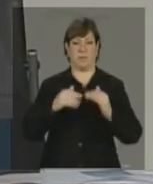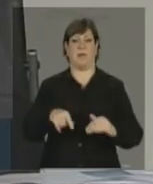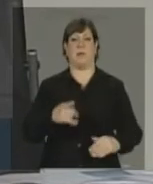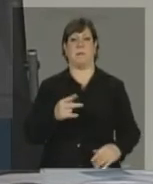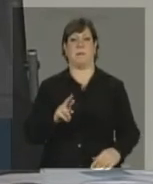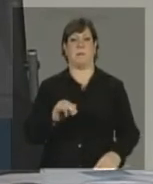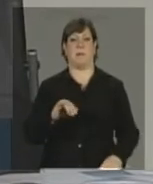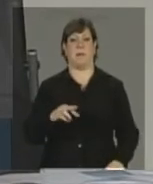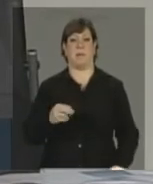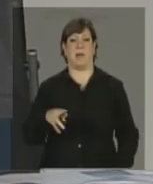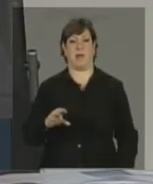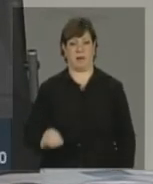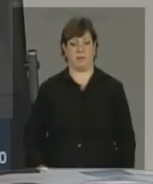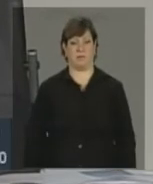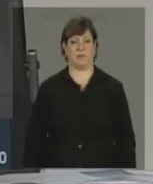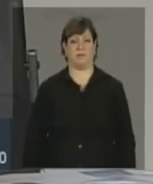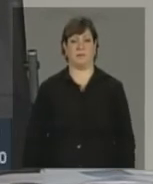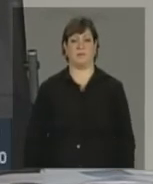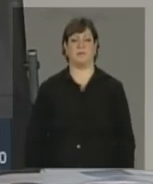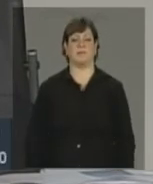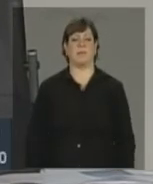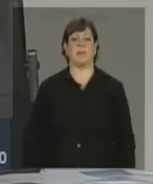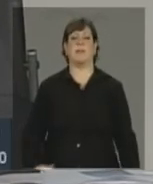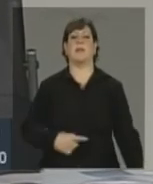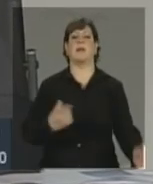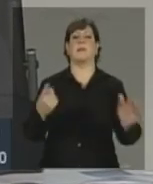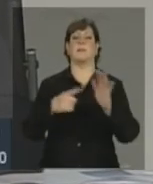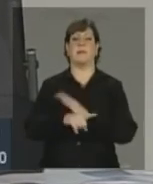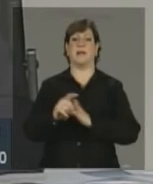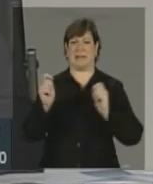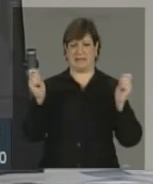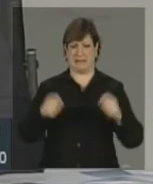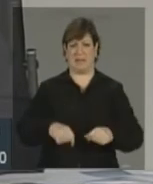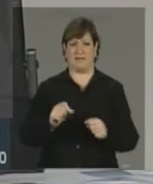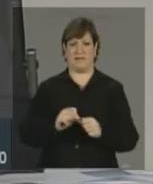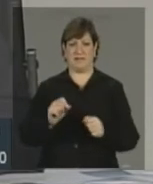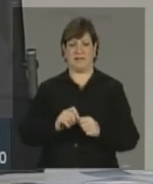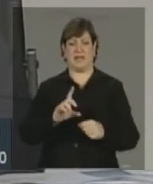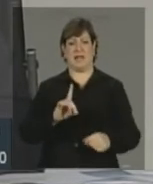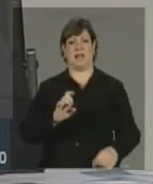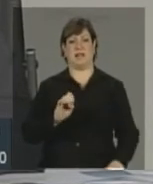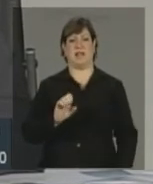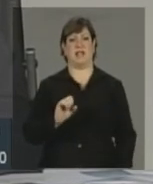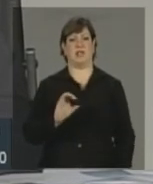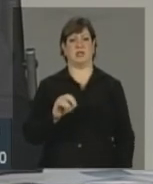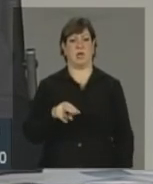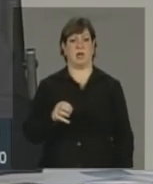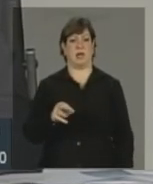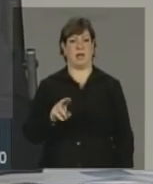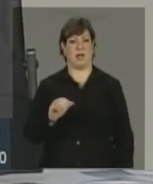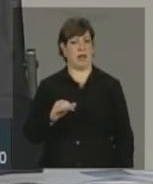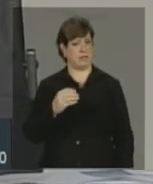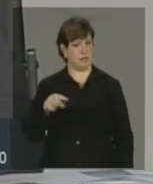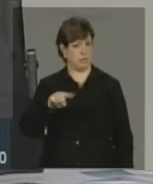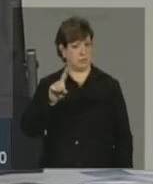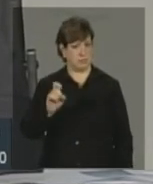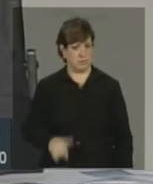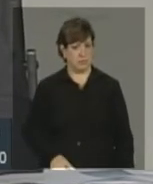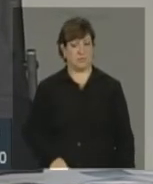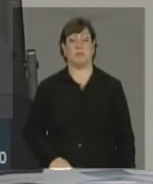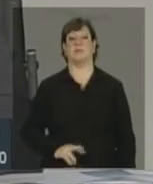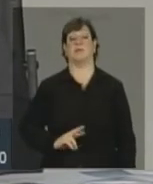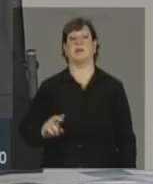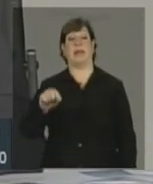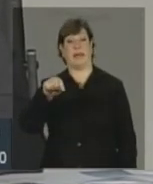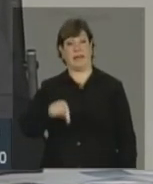espaço para desonerações? Ainda vai dar para fazer desoneração? As desonerações, elas muitas vezes têm